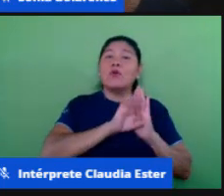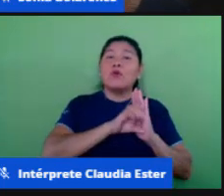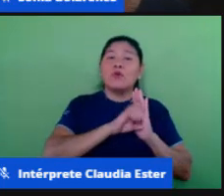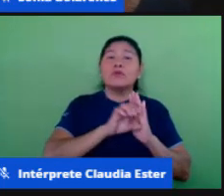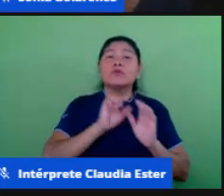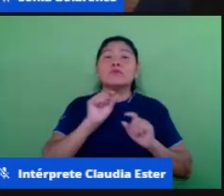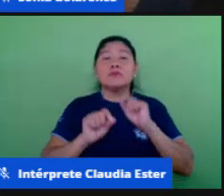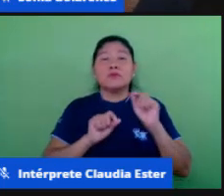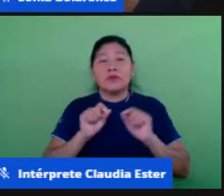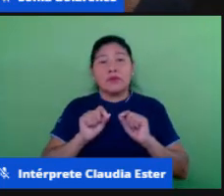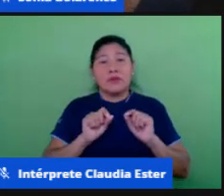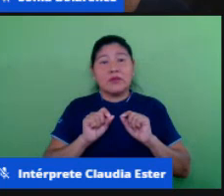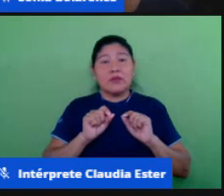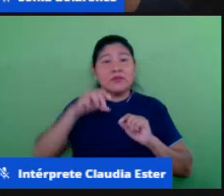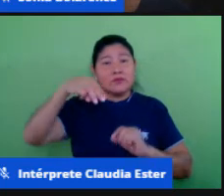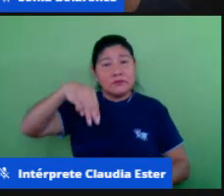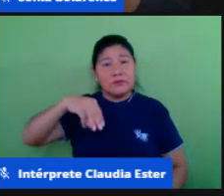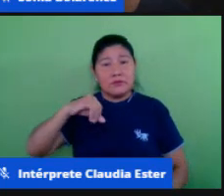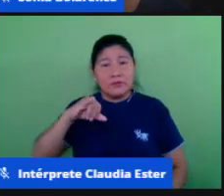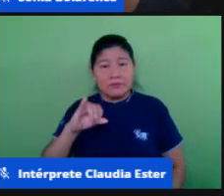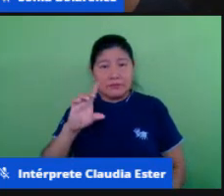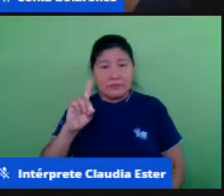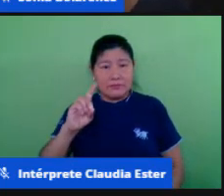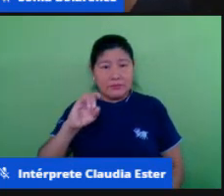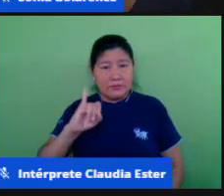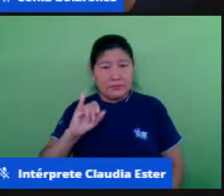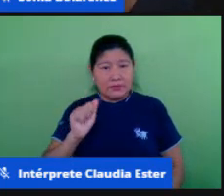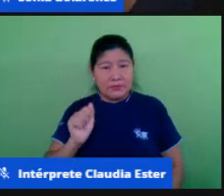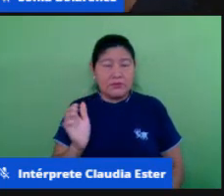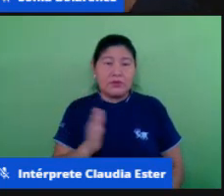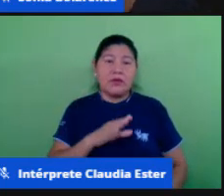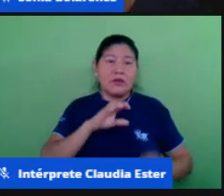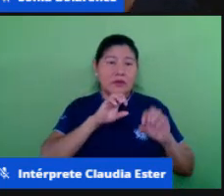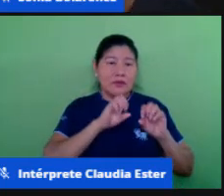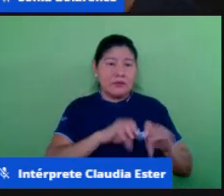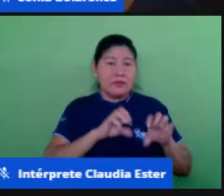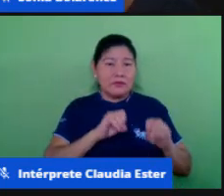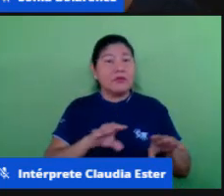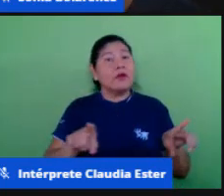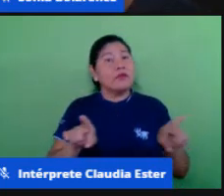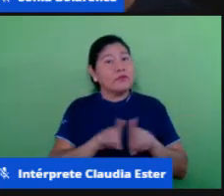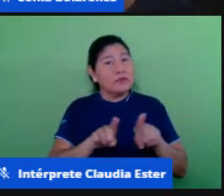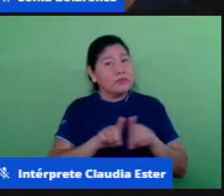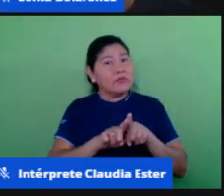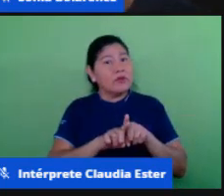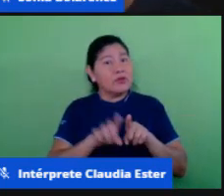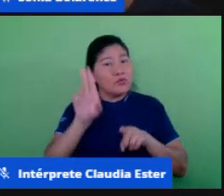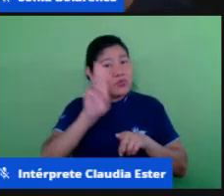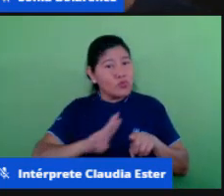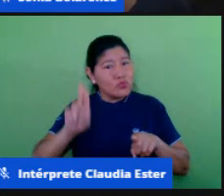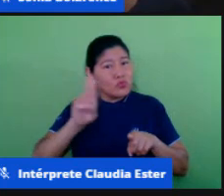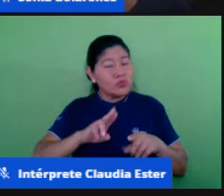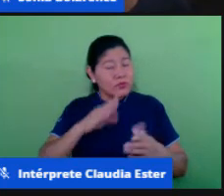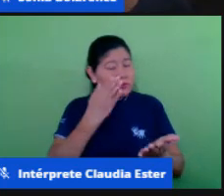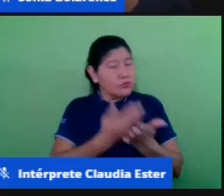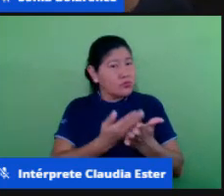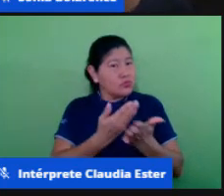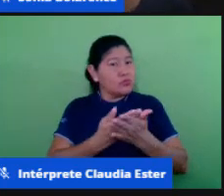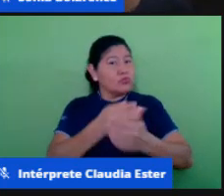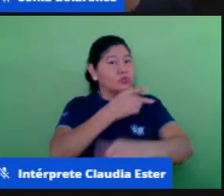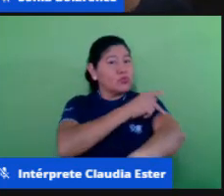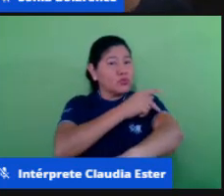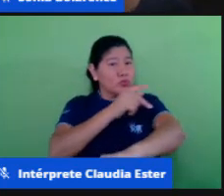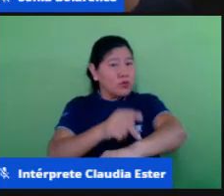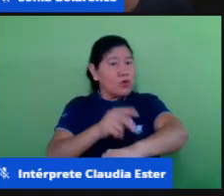que também tem sido utilizado nas reflexões pedagógicas e sobretudo pela REM né pela